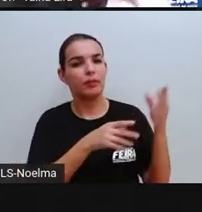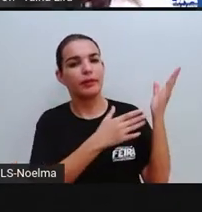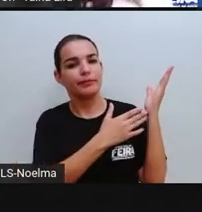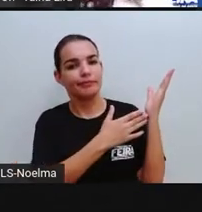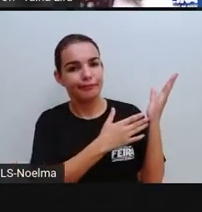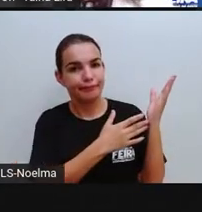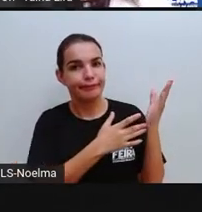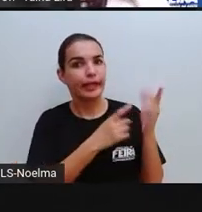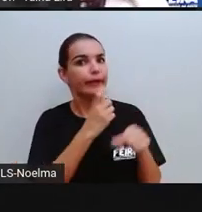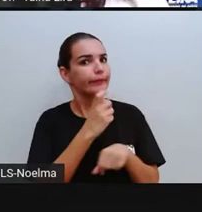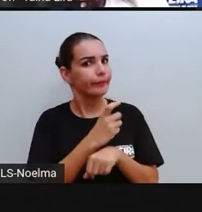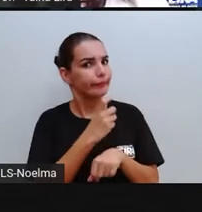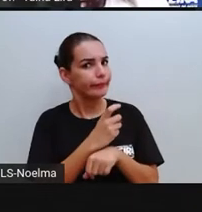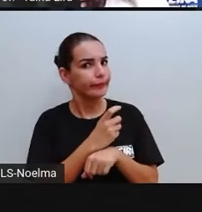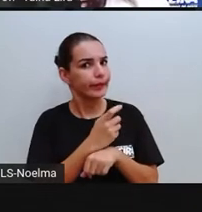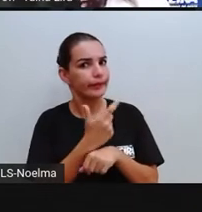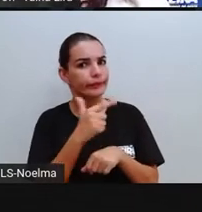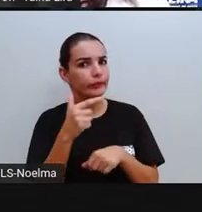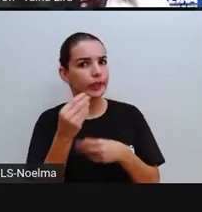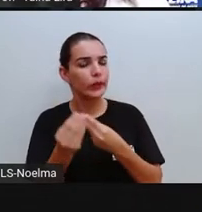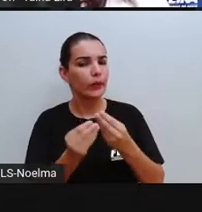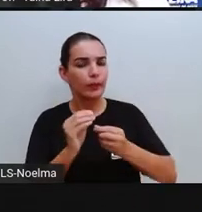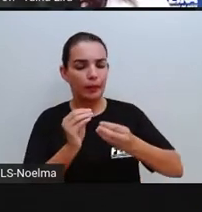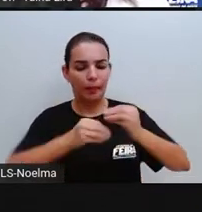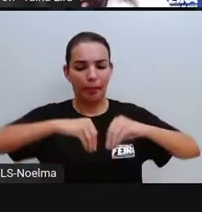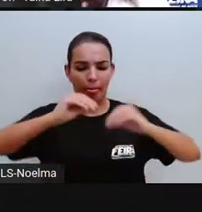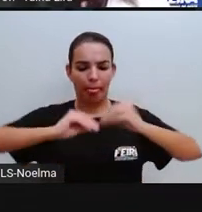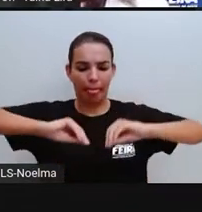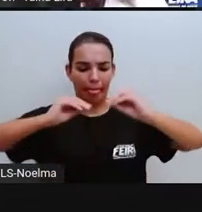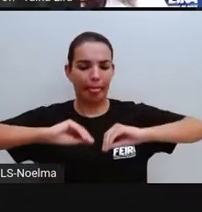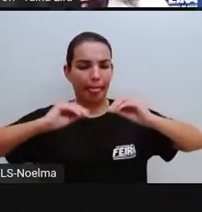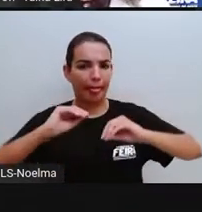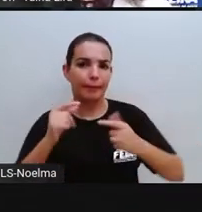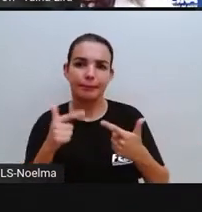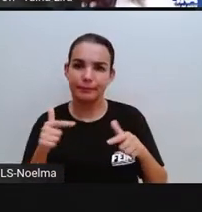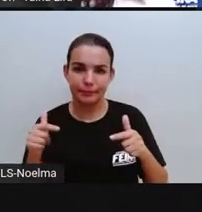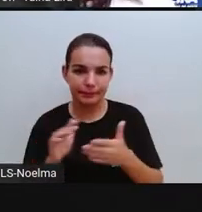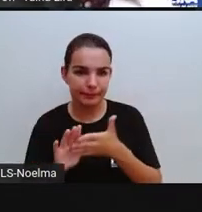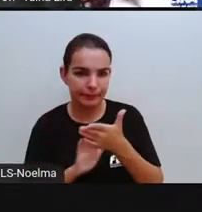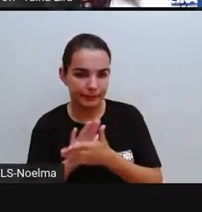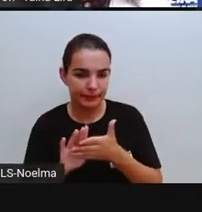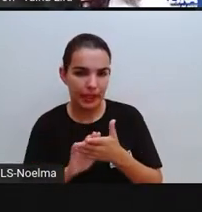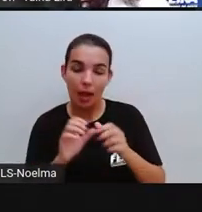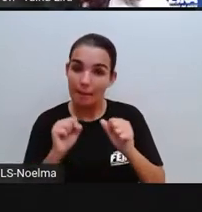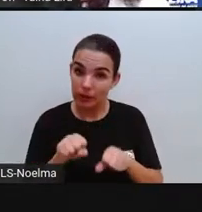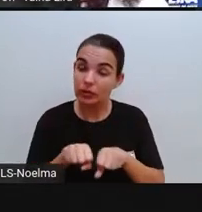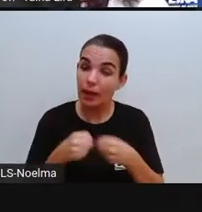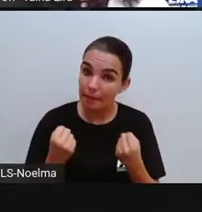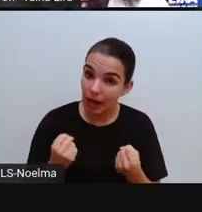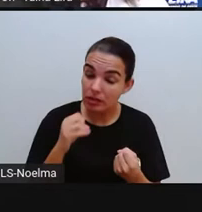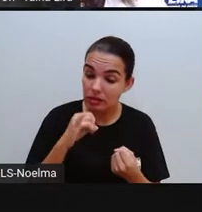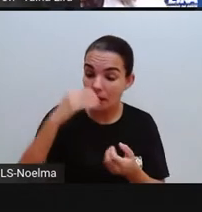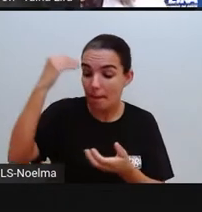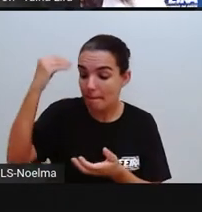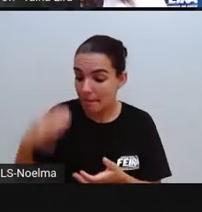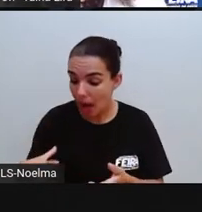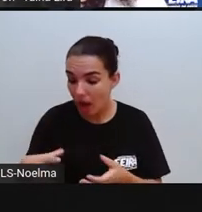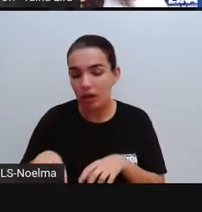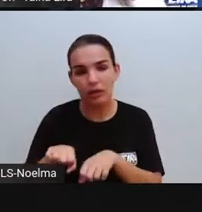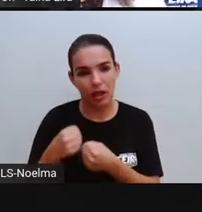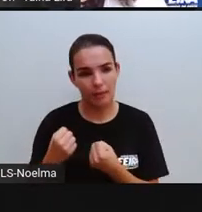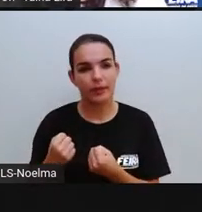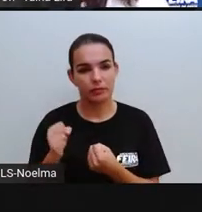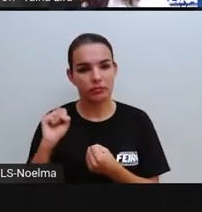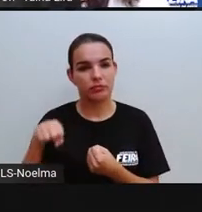caneca, ela é inflexível, a gente não muda o formato dela, mas ela pode quebrar. Se a gente jogar ela no chão, ela